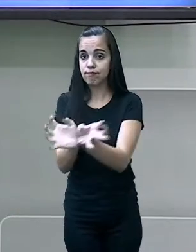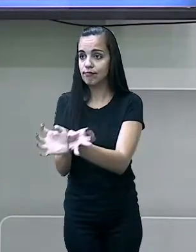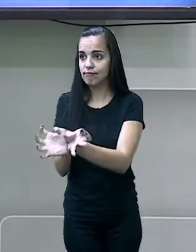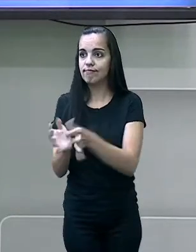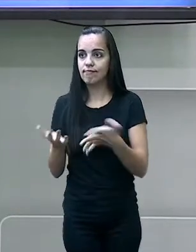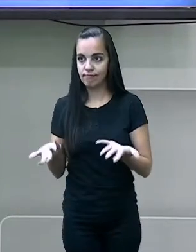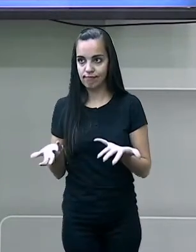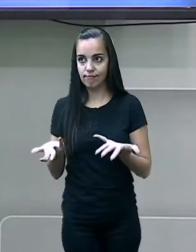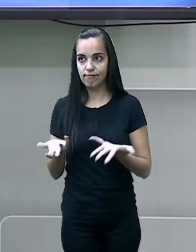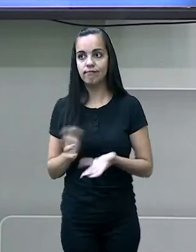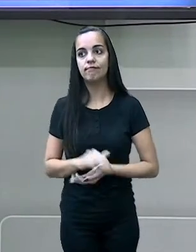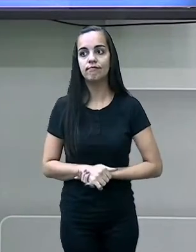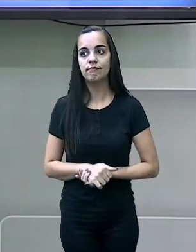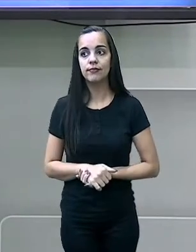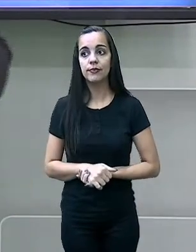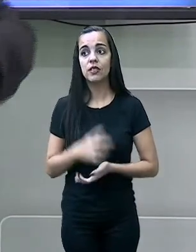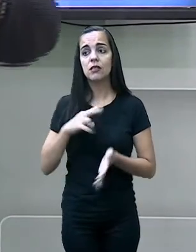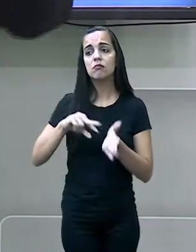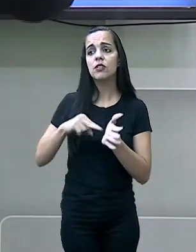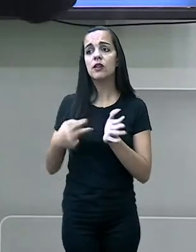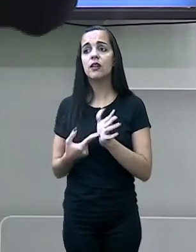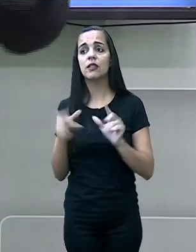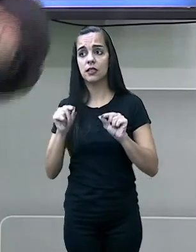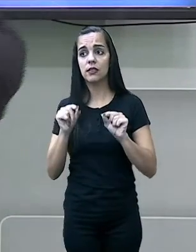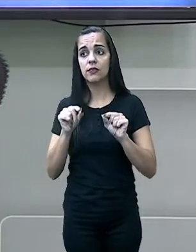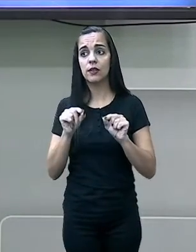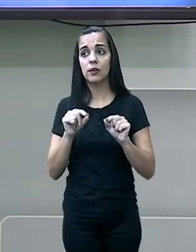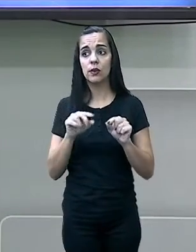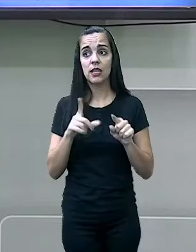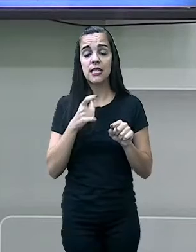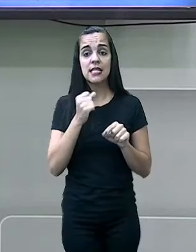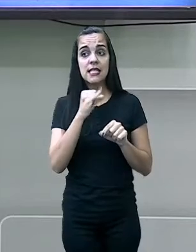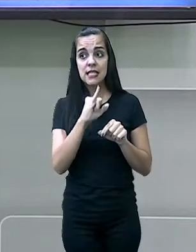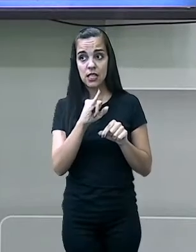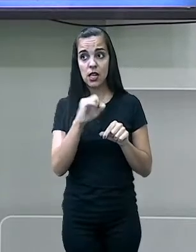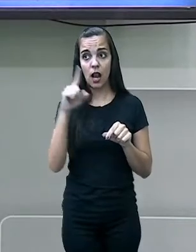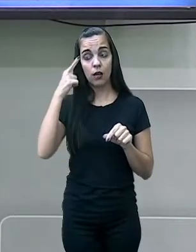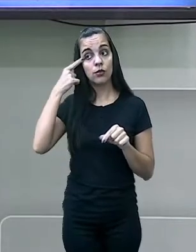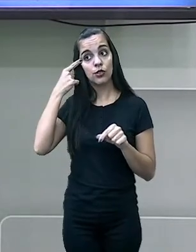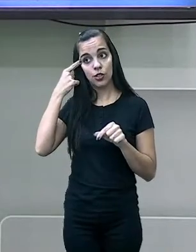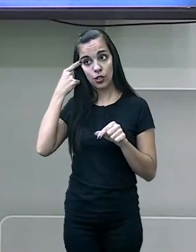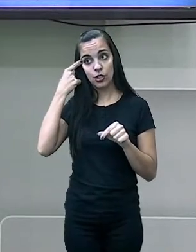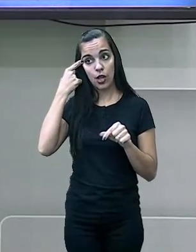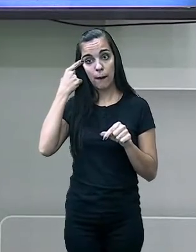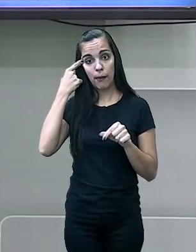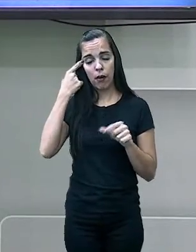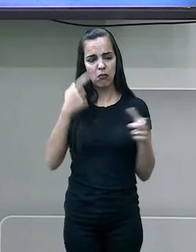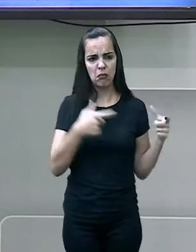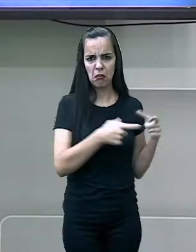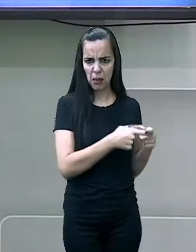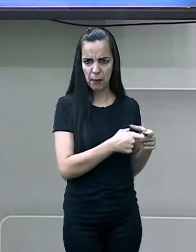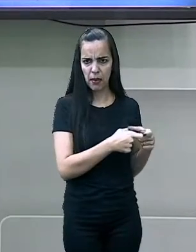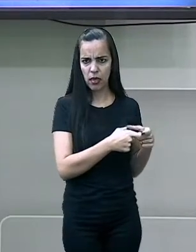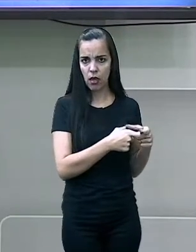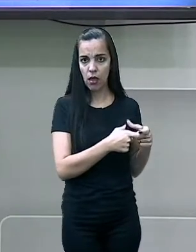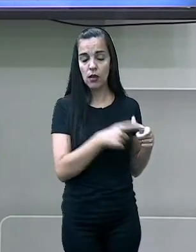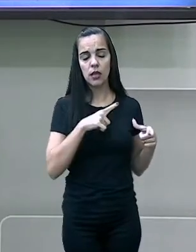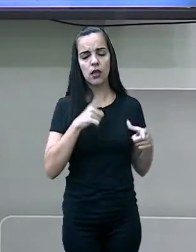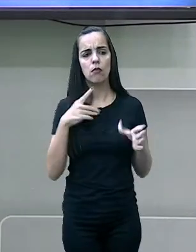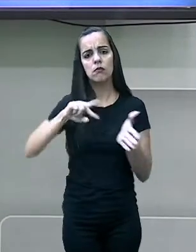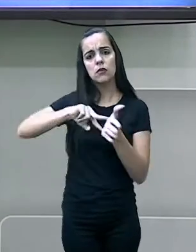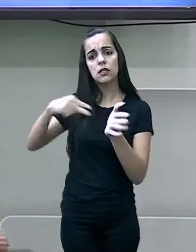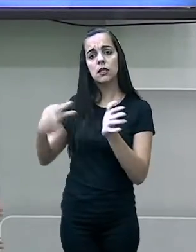Isso significa dizer que a área do Japão é bem menor do que a brasileira. Ok?